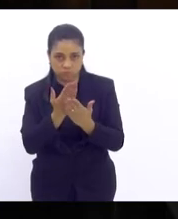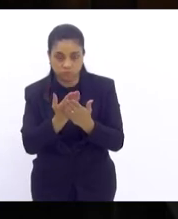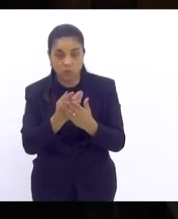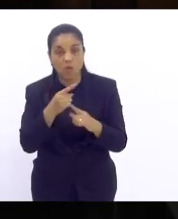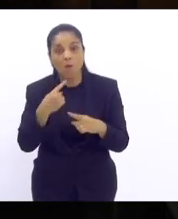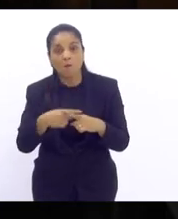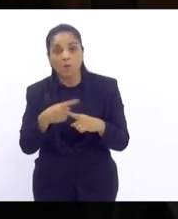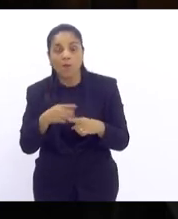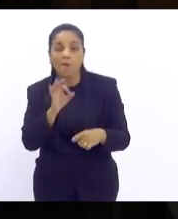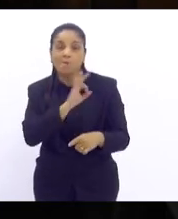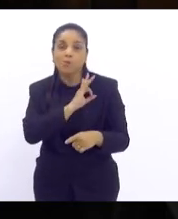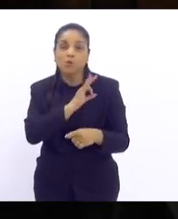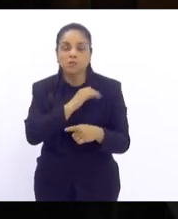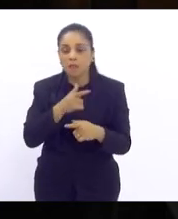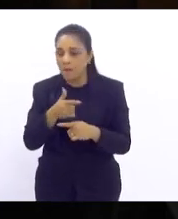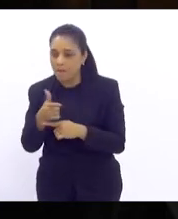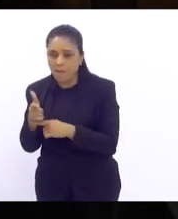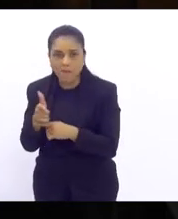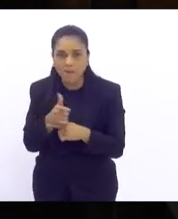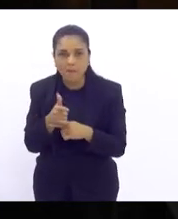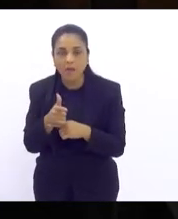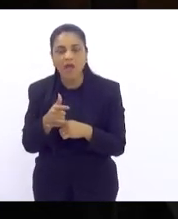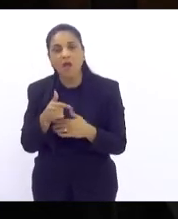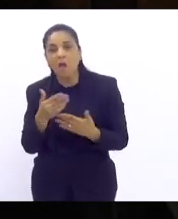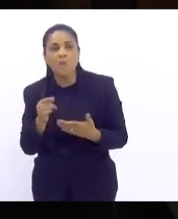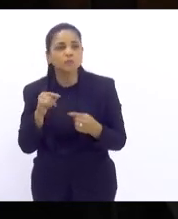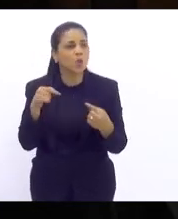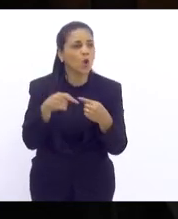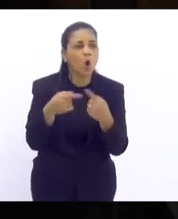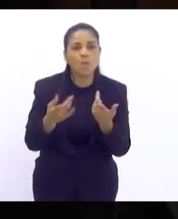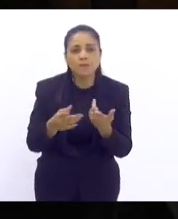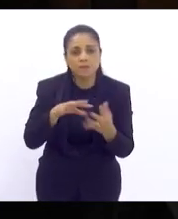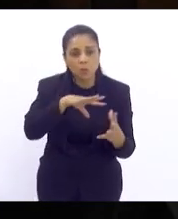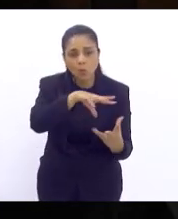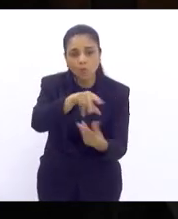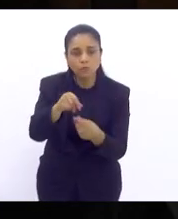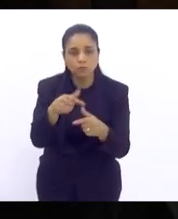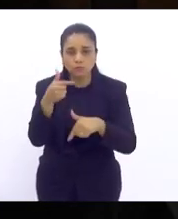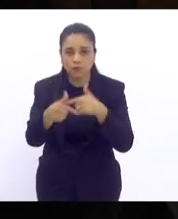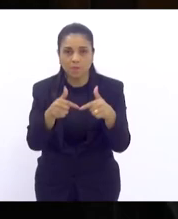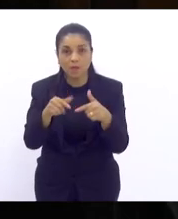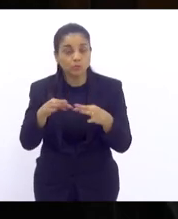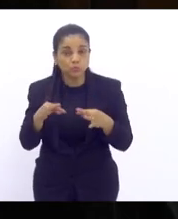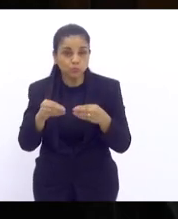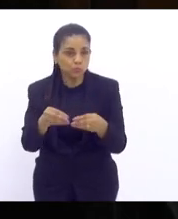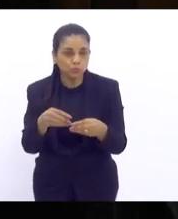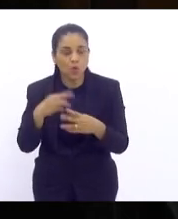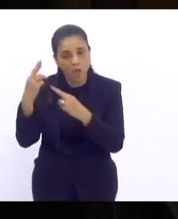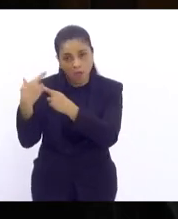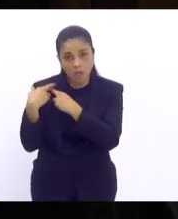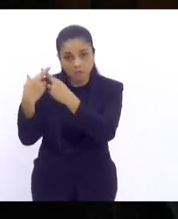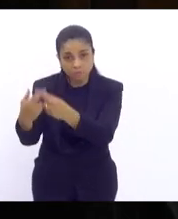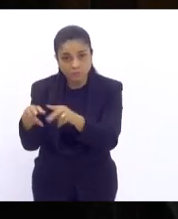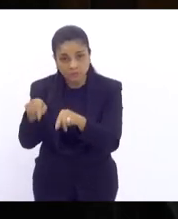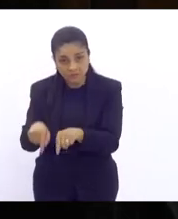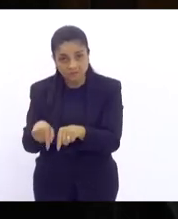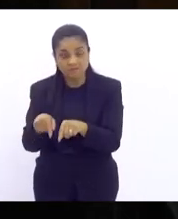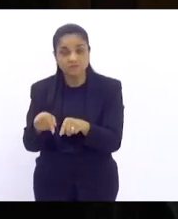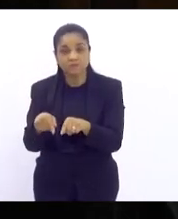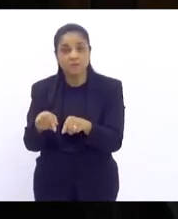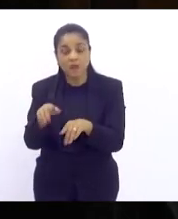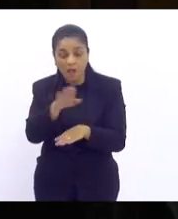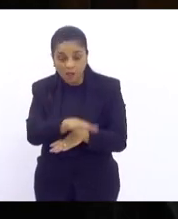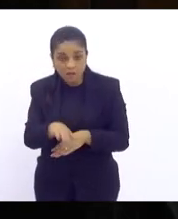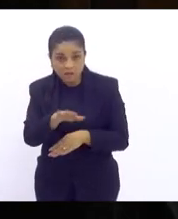de uma operação policial ah Renata mas o que que isso tem a ver com o mudo do trabalho tudo as responsáveis os responsáveis por essa